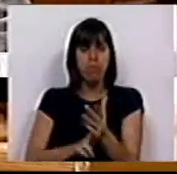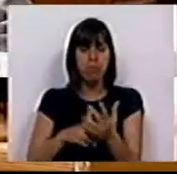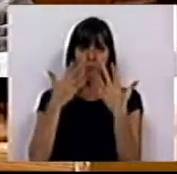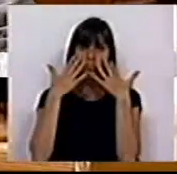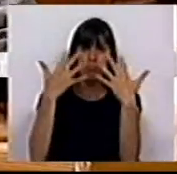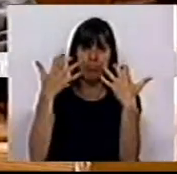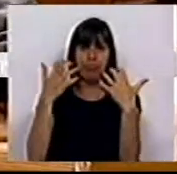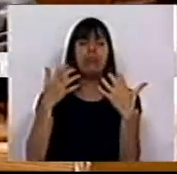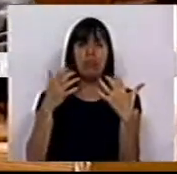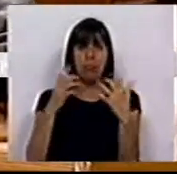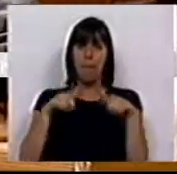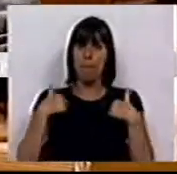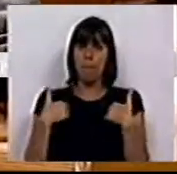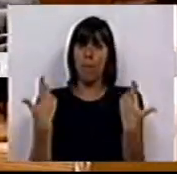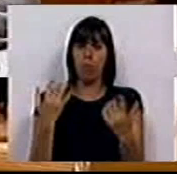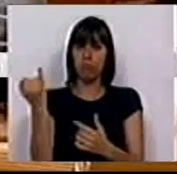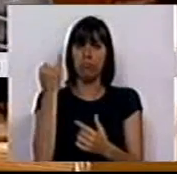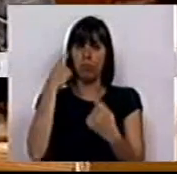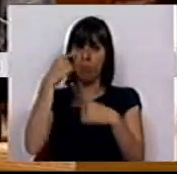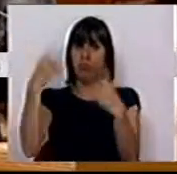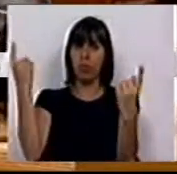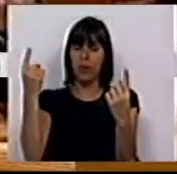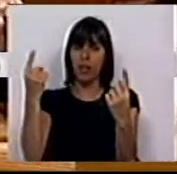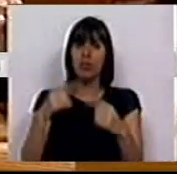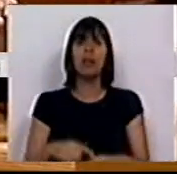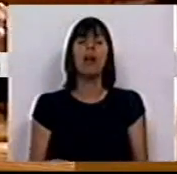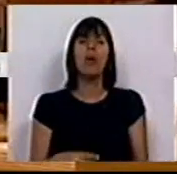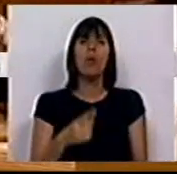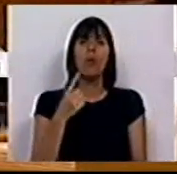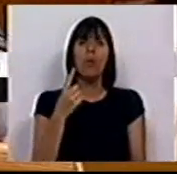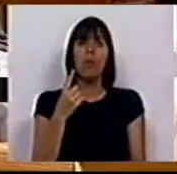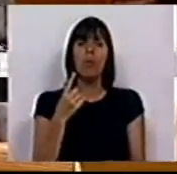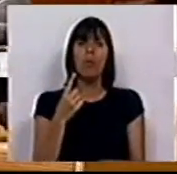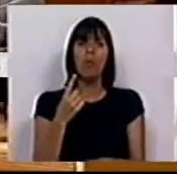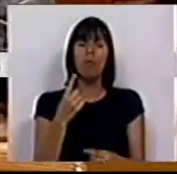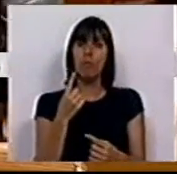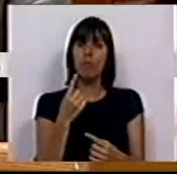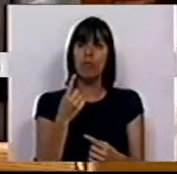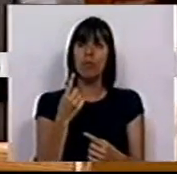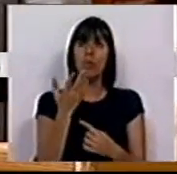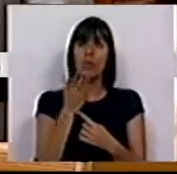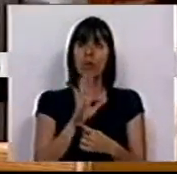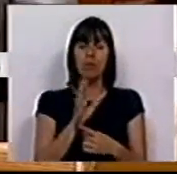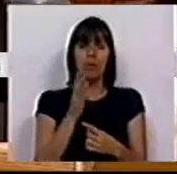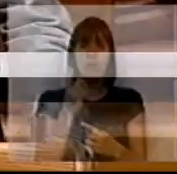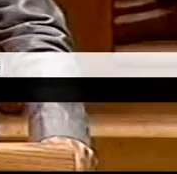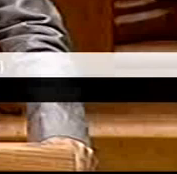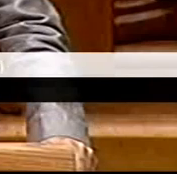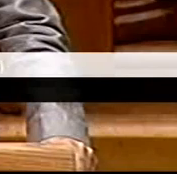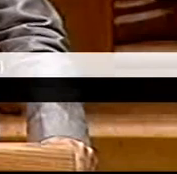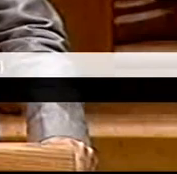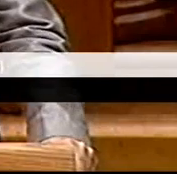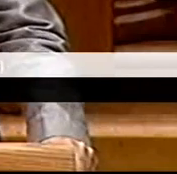pela porta dentro das suas próprias instituições públicas. Um dos exemplos, e faço este exemplo para terminar, foi aquele